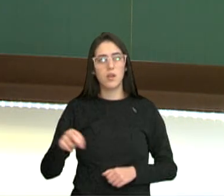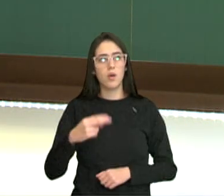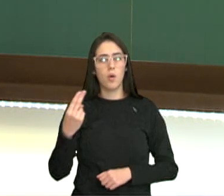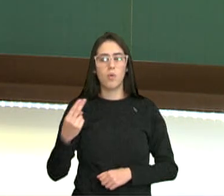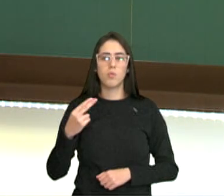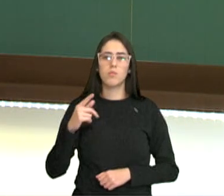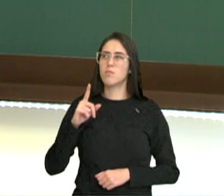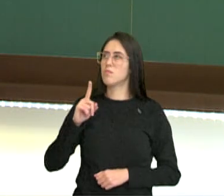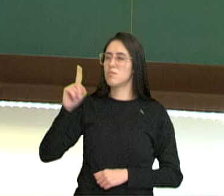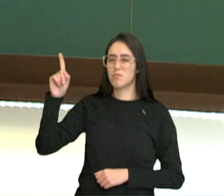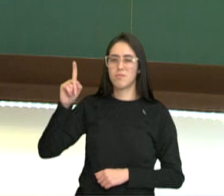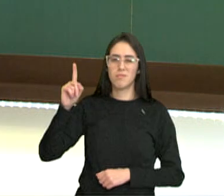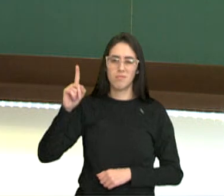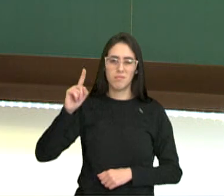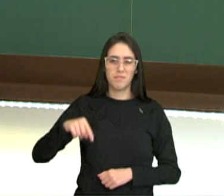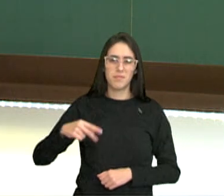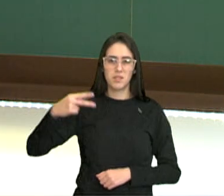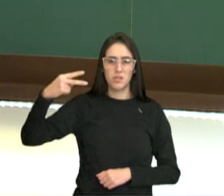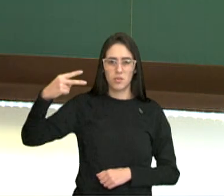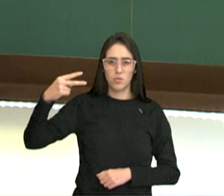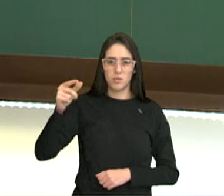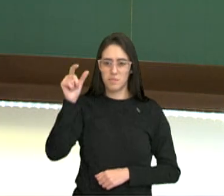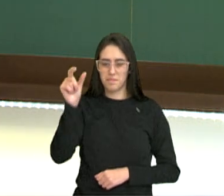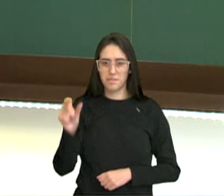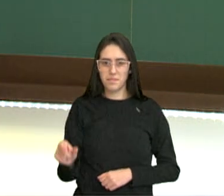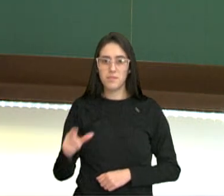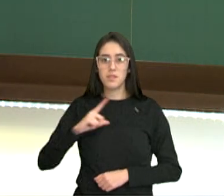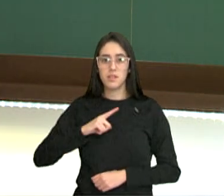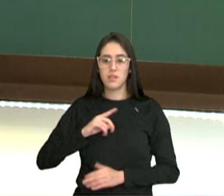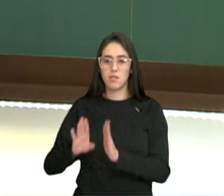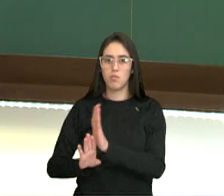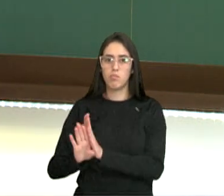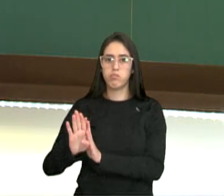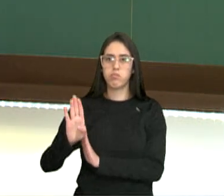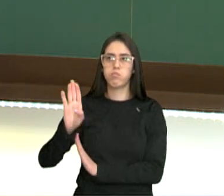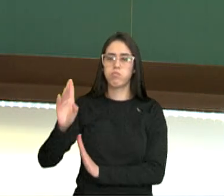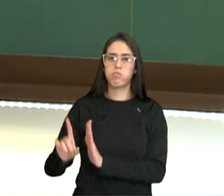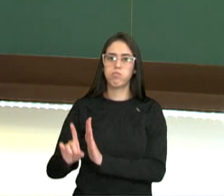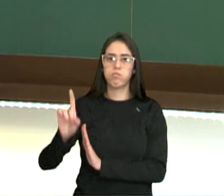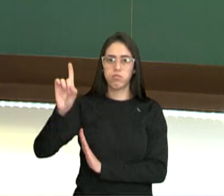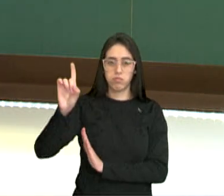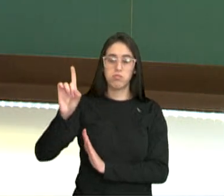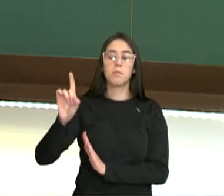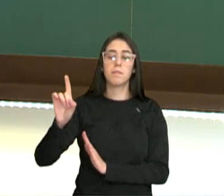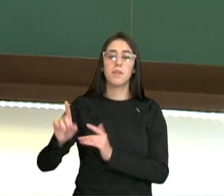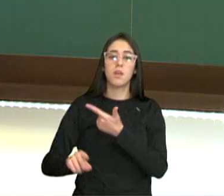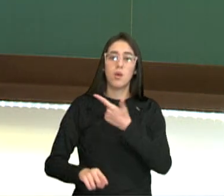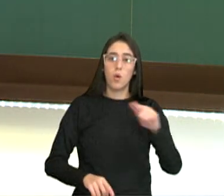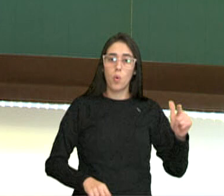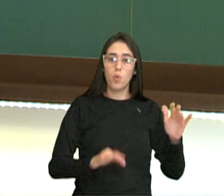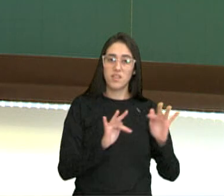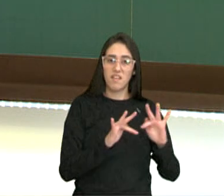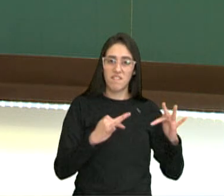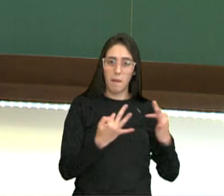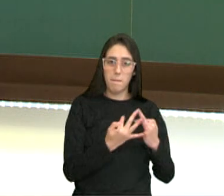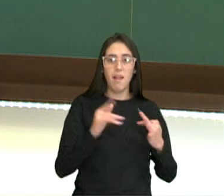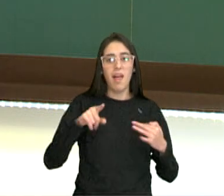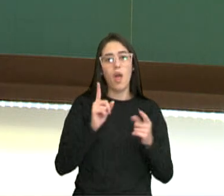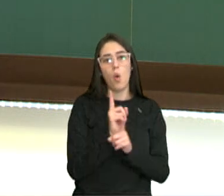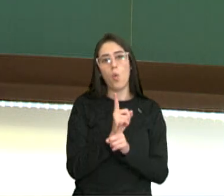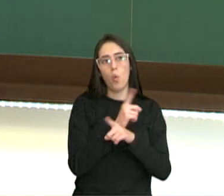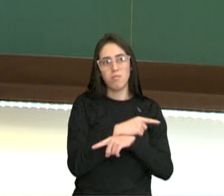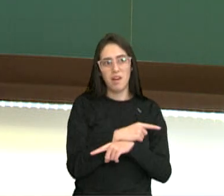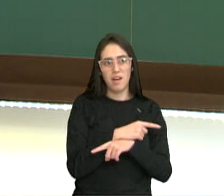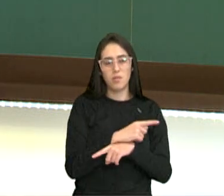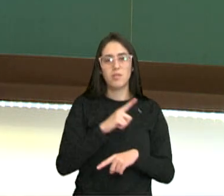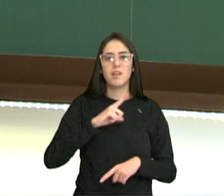primeiras, aqui do desenho, ela aumenta de baixo para cima. Nas demais famílias da tabela, é o contrário. Ela aumenta,